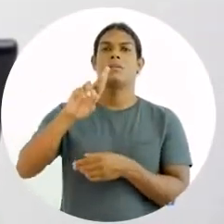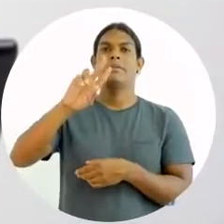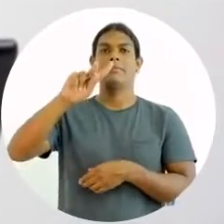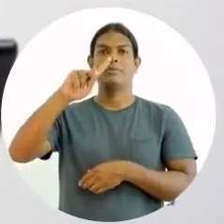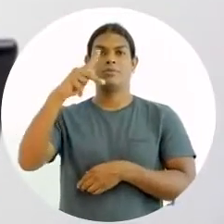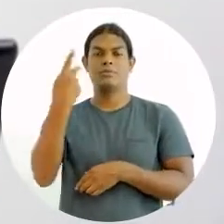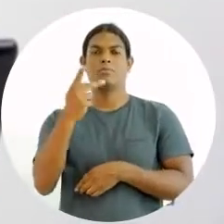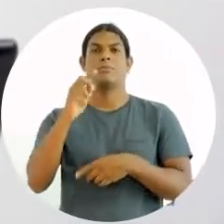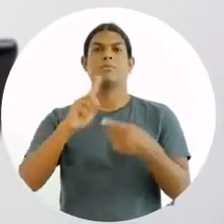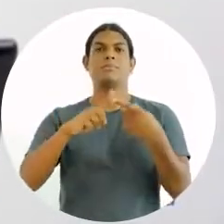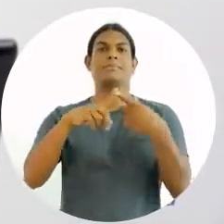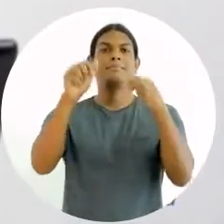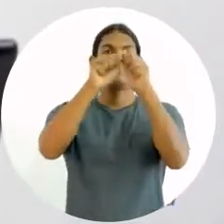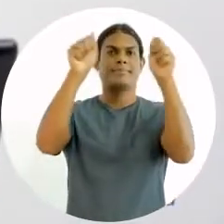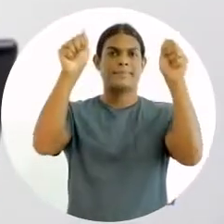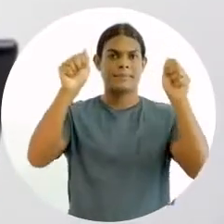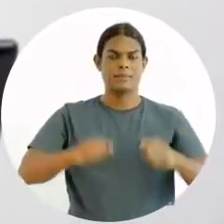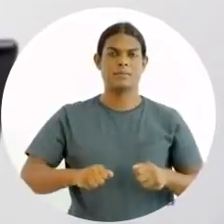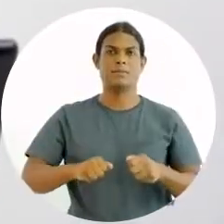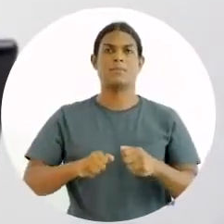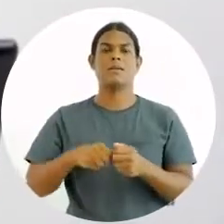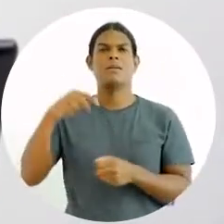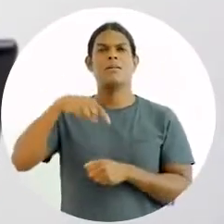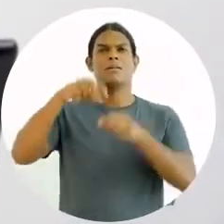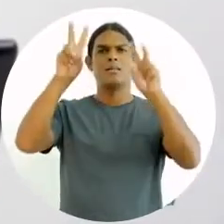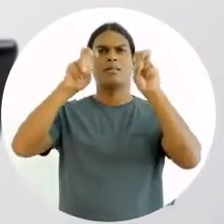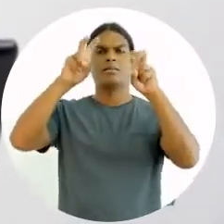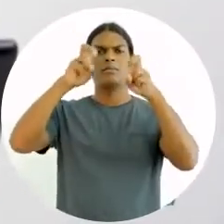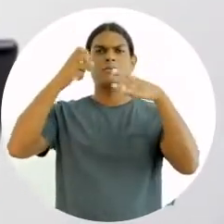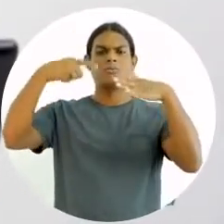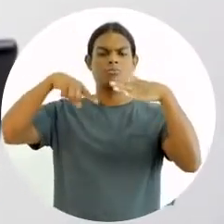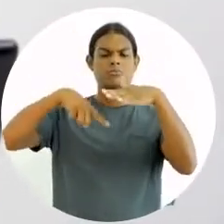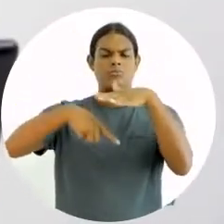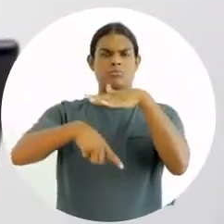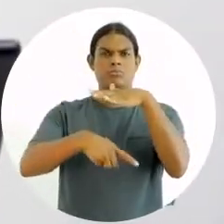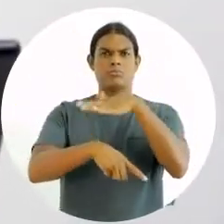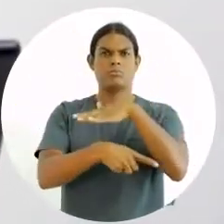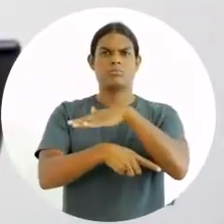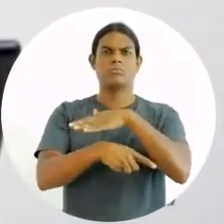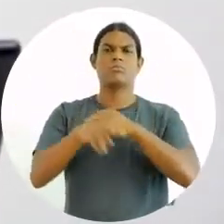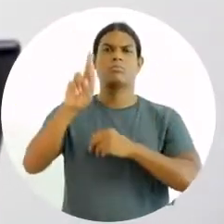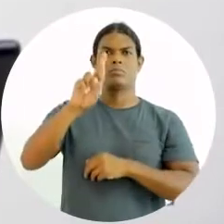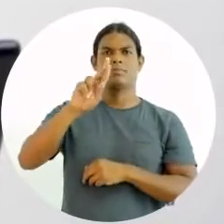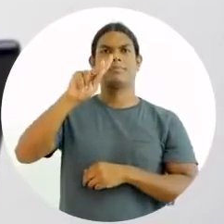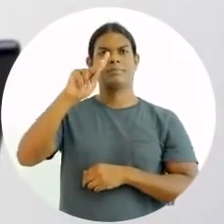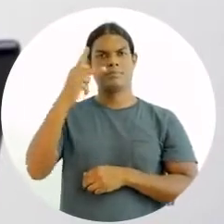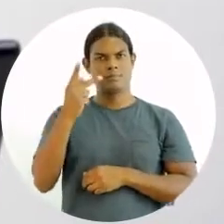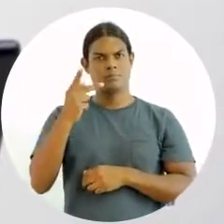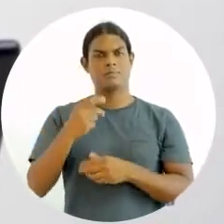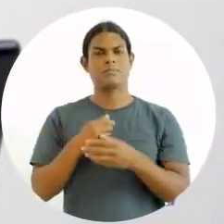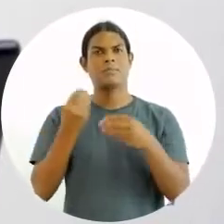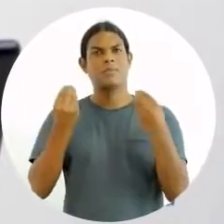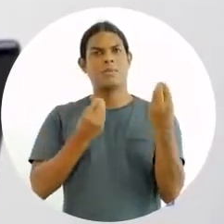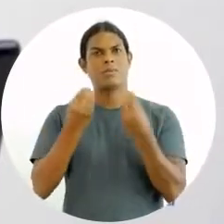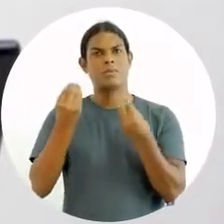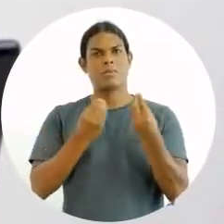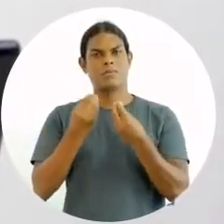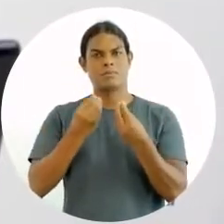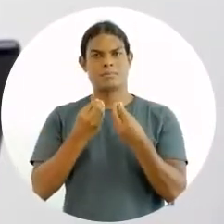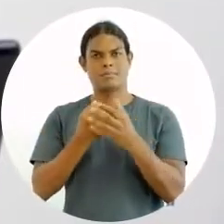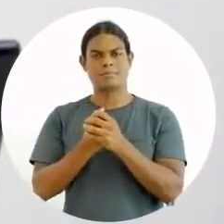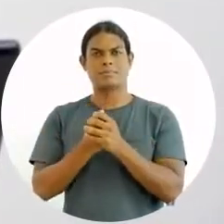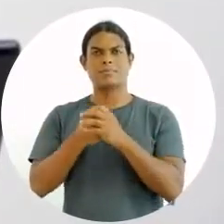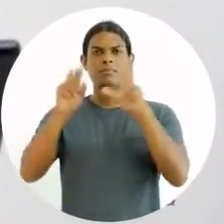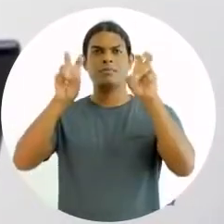subsistemas. Essa competência nós vamos entrar um pouco mais agora na área de recursos humanos. Como conteúdo dessa